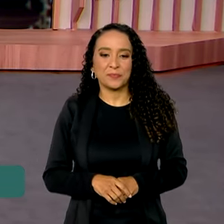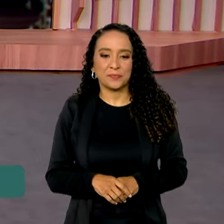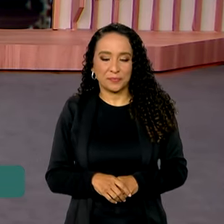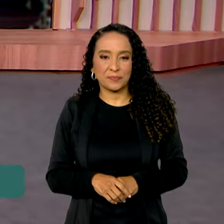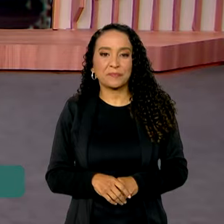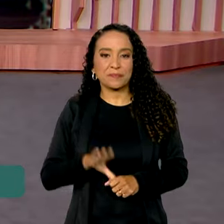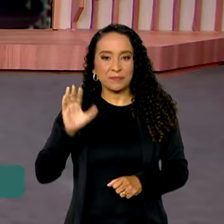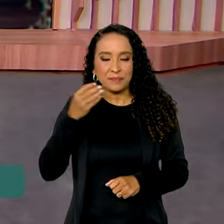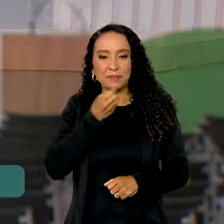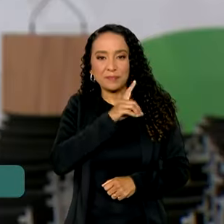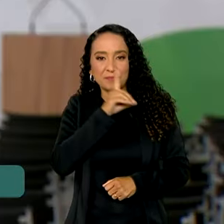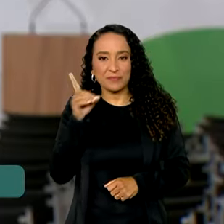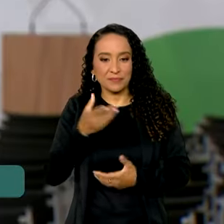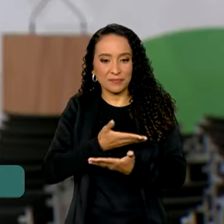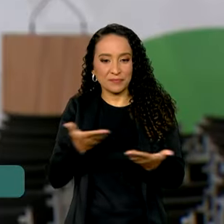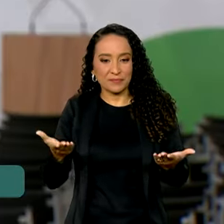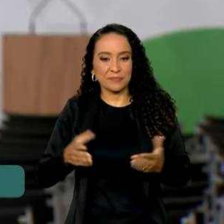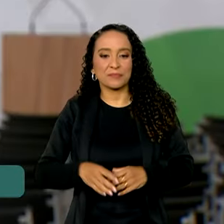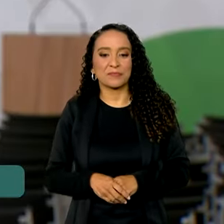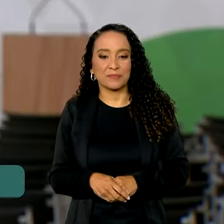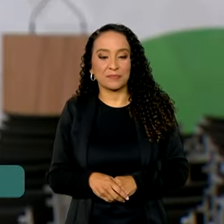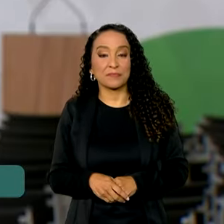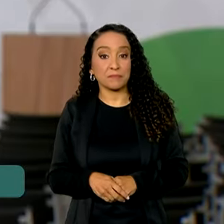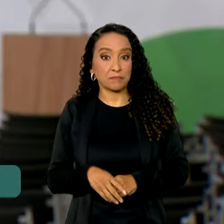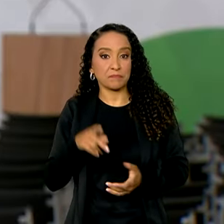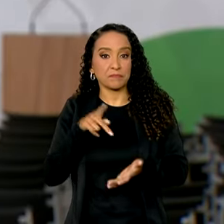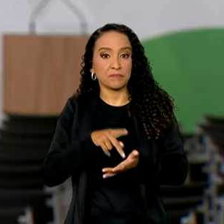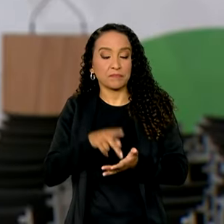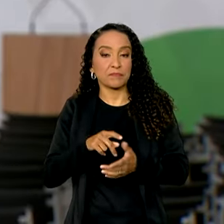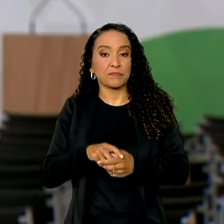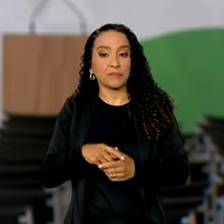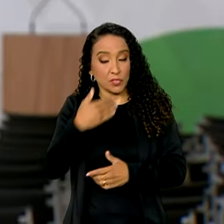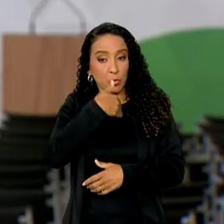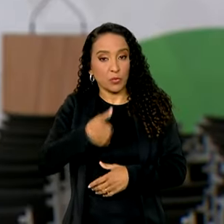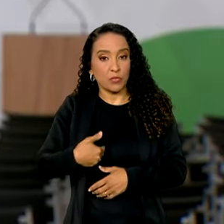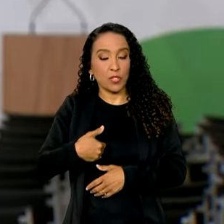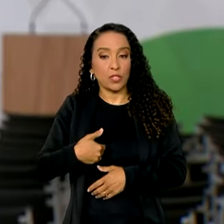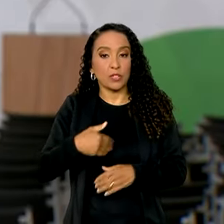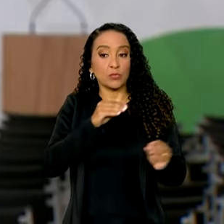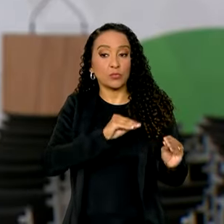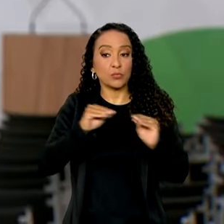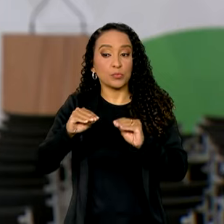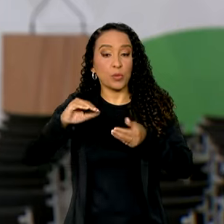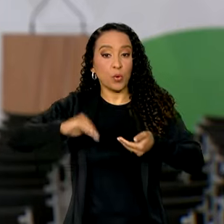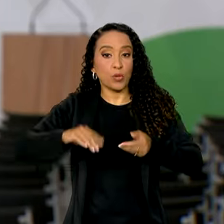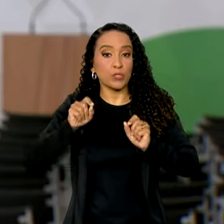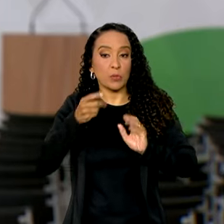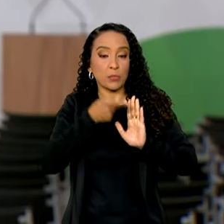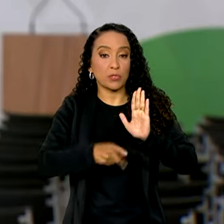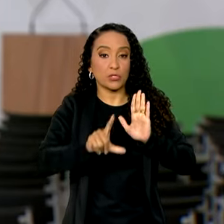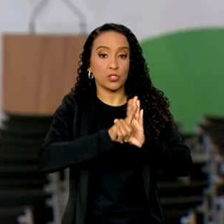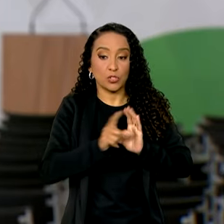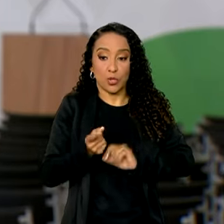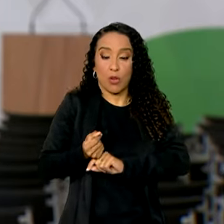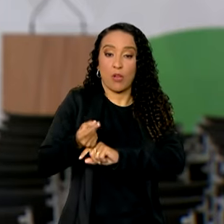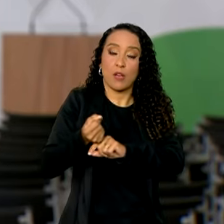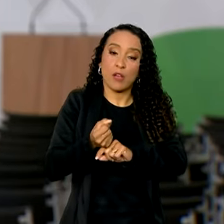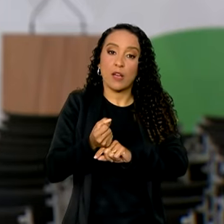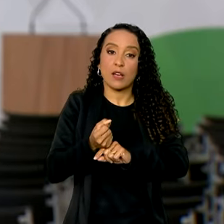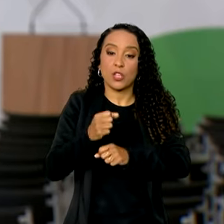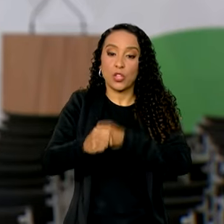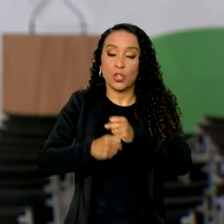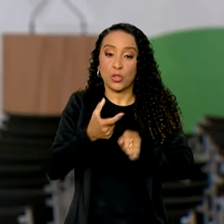Oi, Carol. Bom dia para você, bom dia a todos. Exatamente, Carol. O governo enviou ao Congresso o projeto de lei do Orçamento